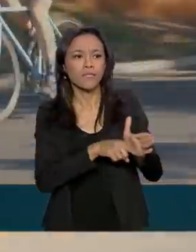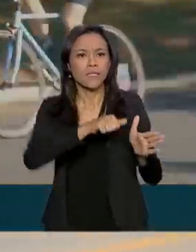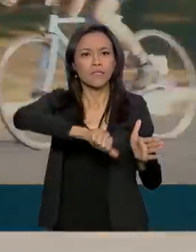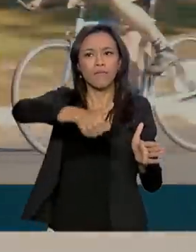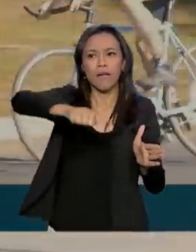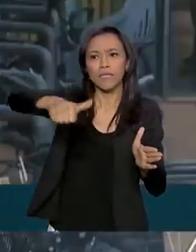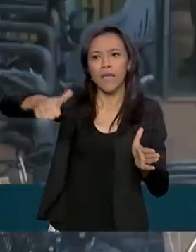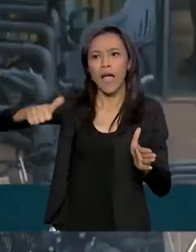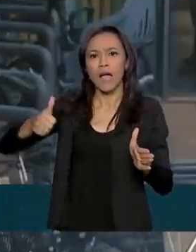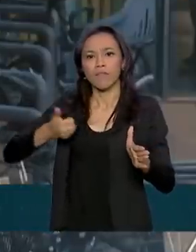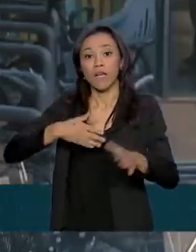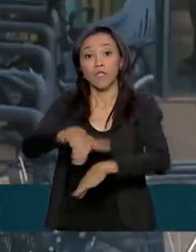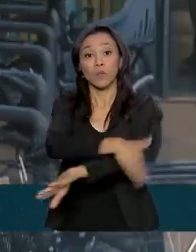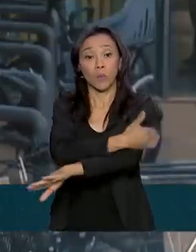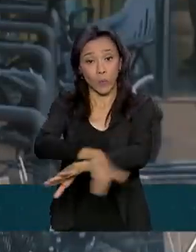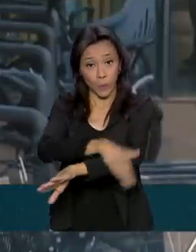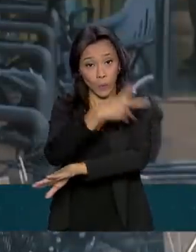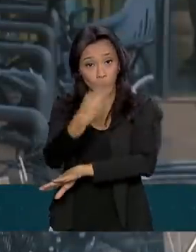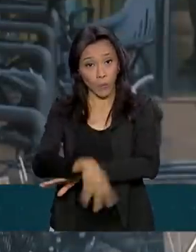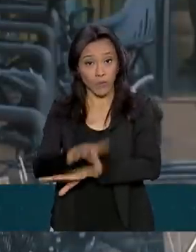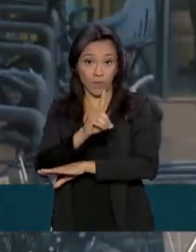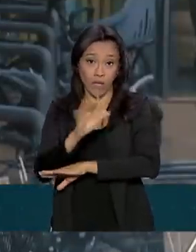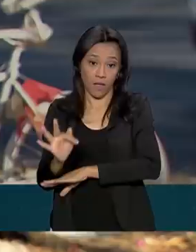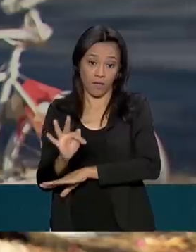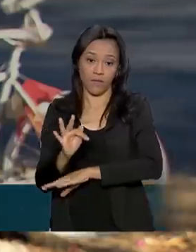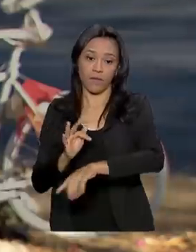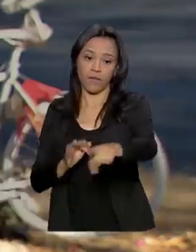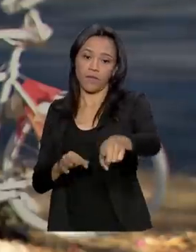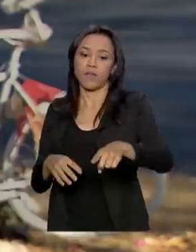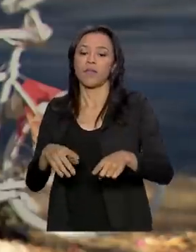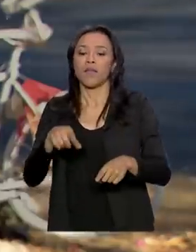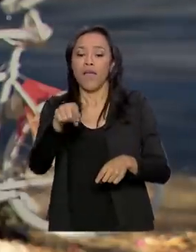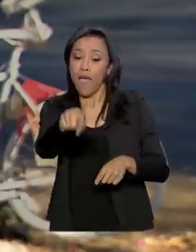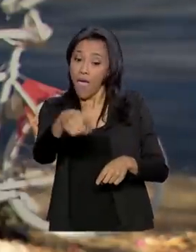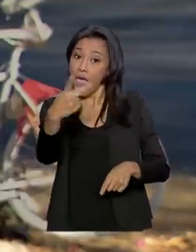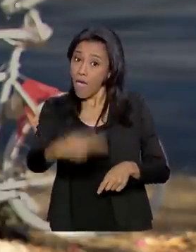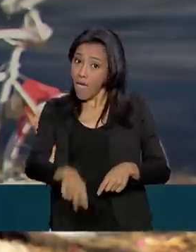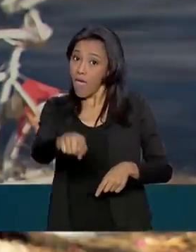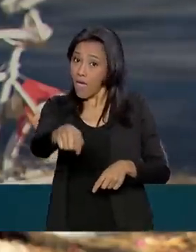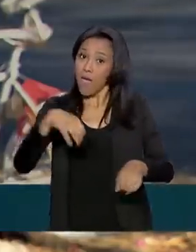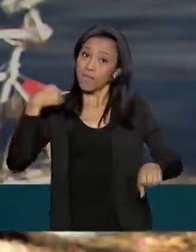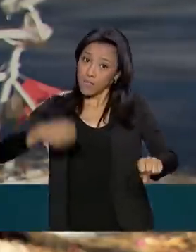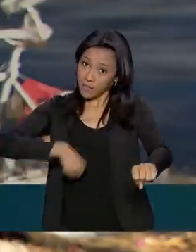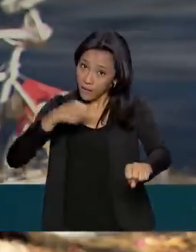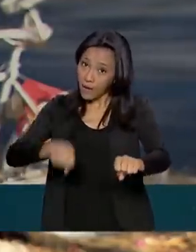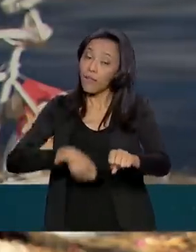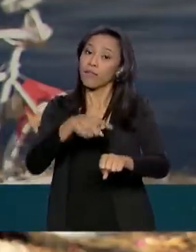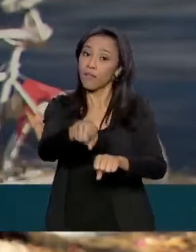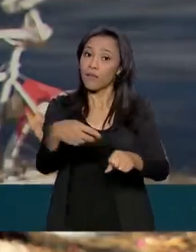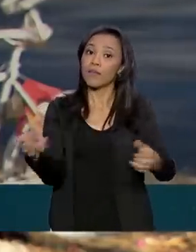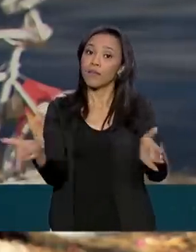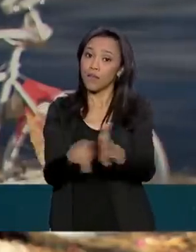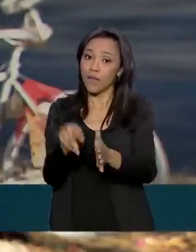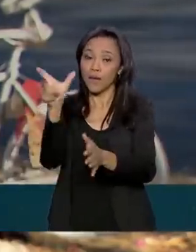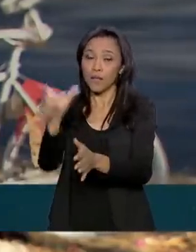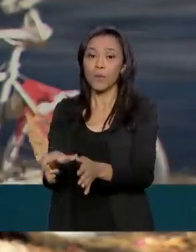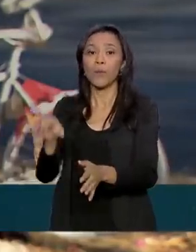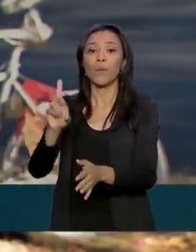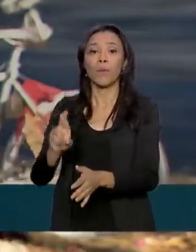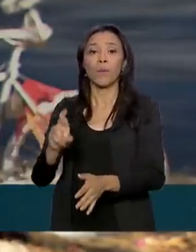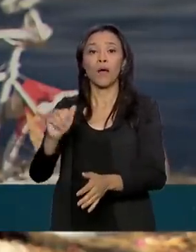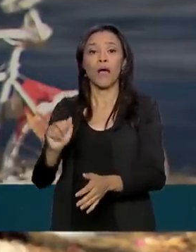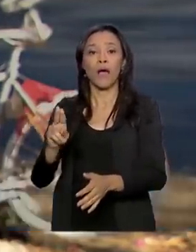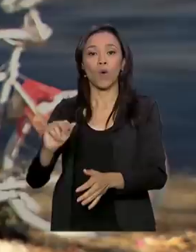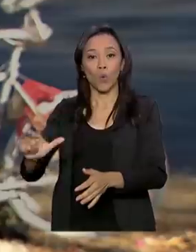Federal. A gente está pensando numa cidade para as pessoas. Essa é a bicicleta que pertencia ao Raul. Ela foi afixada neste